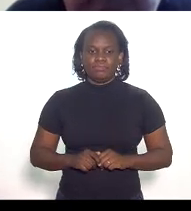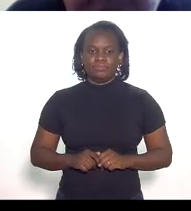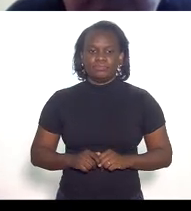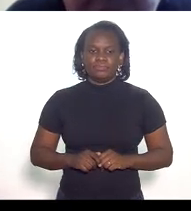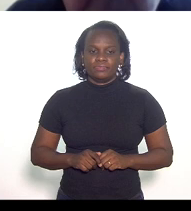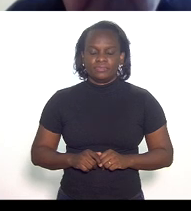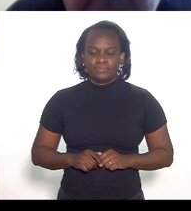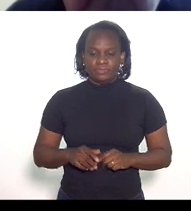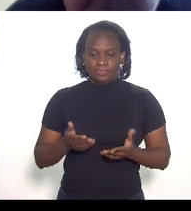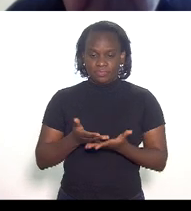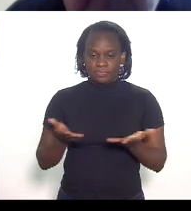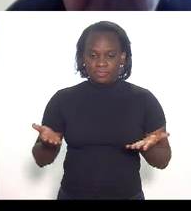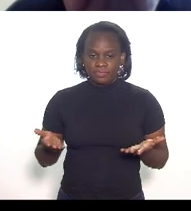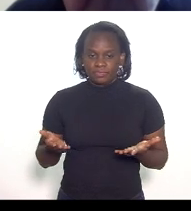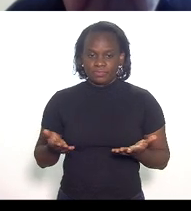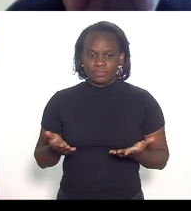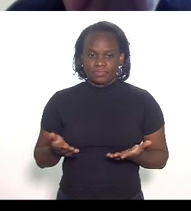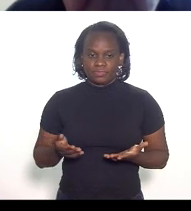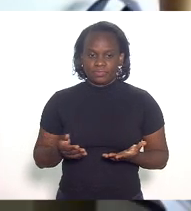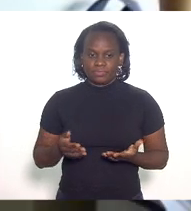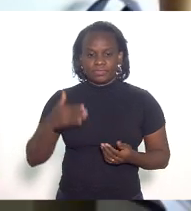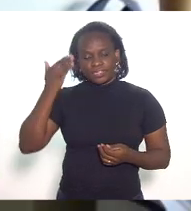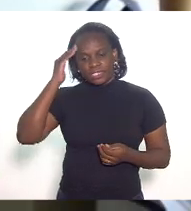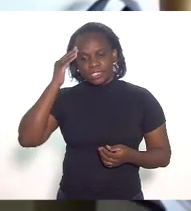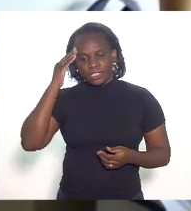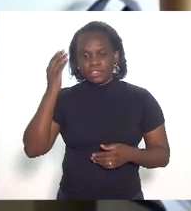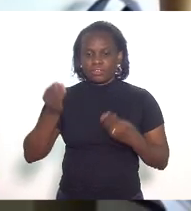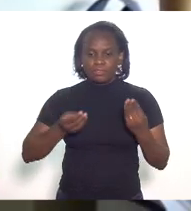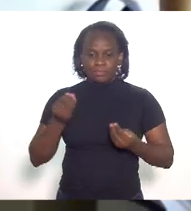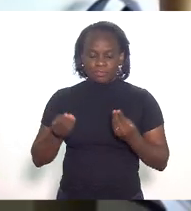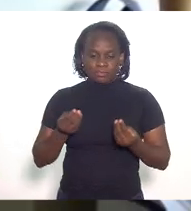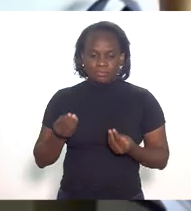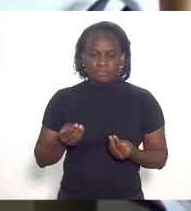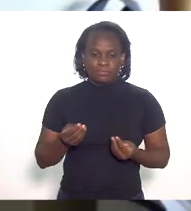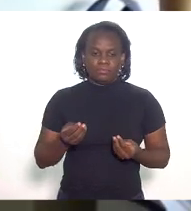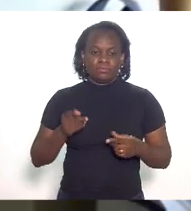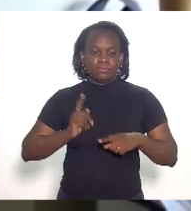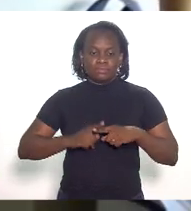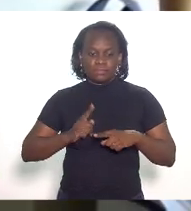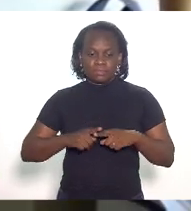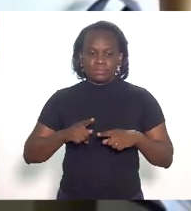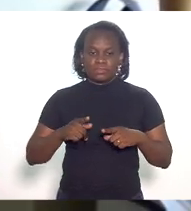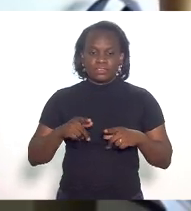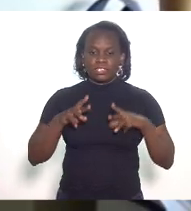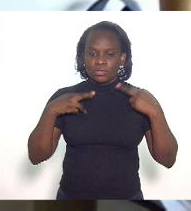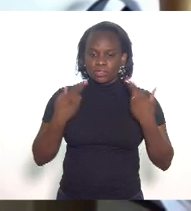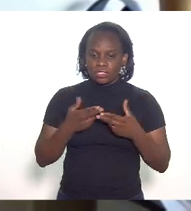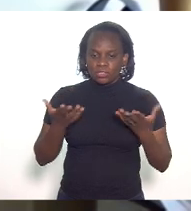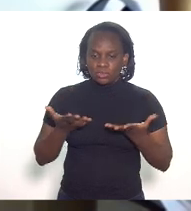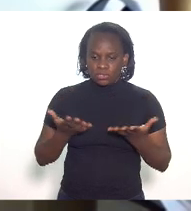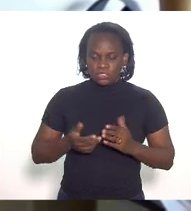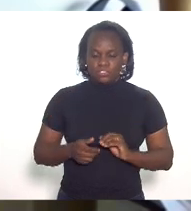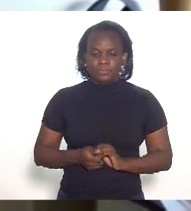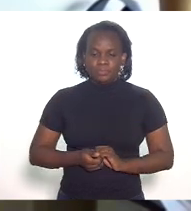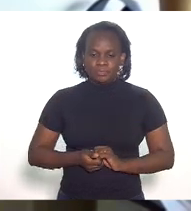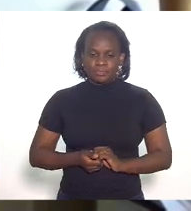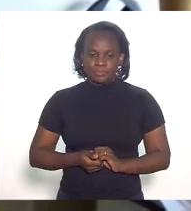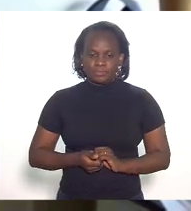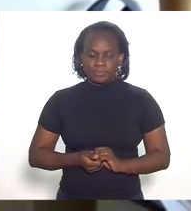para vocês entenderem um pouco o porquê dessa audiência pública.